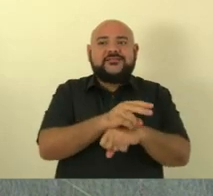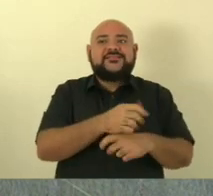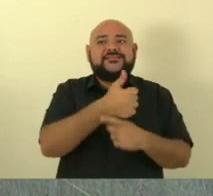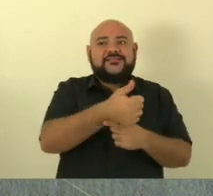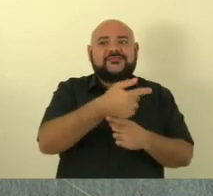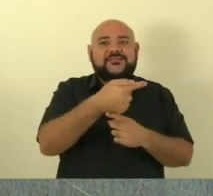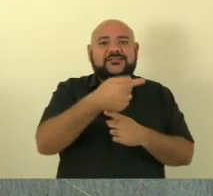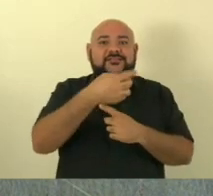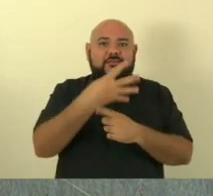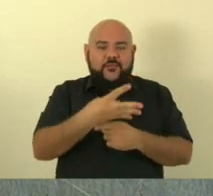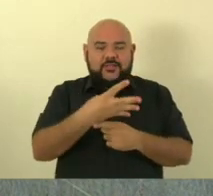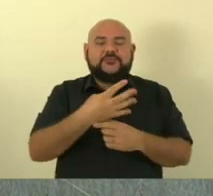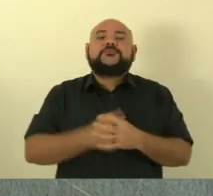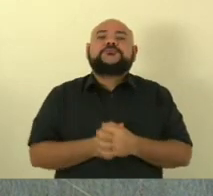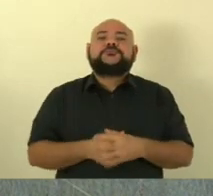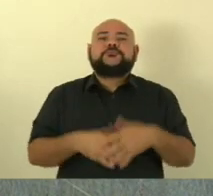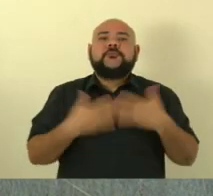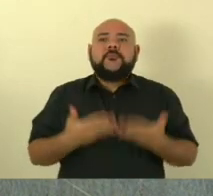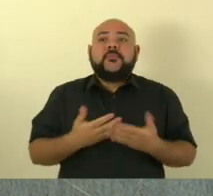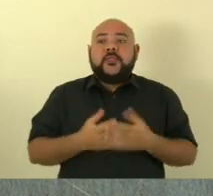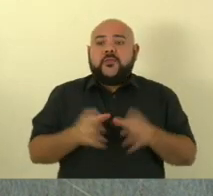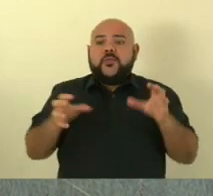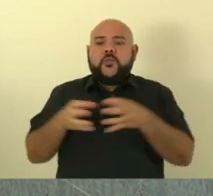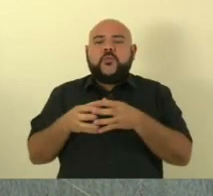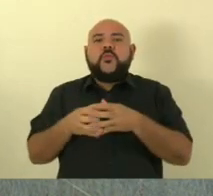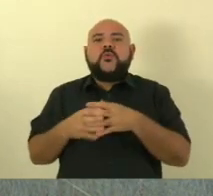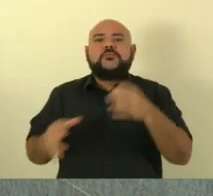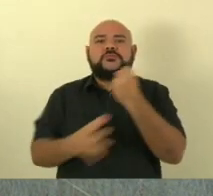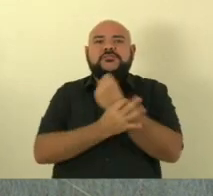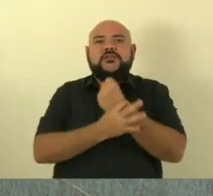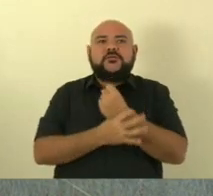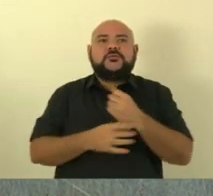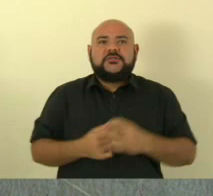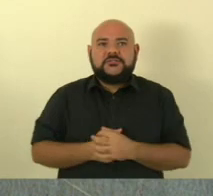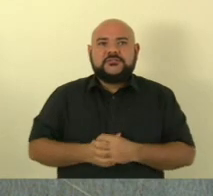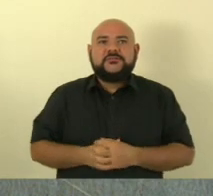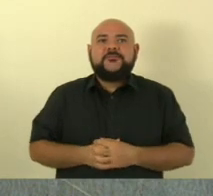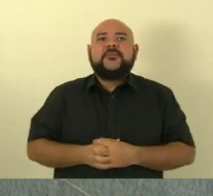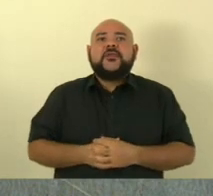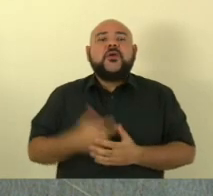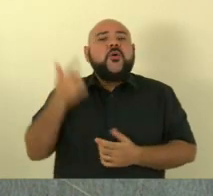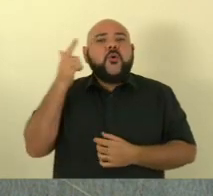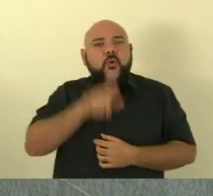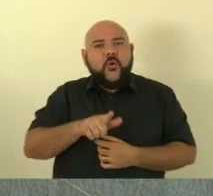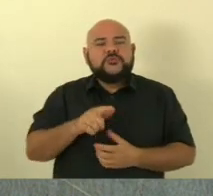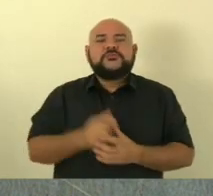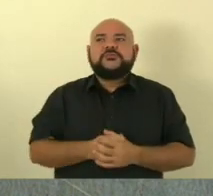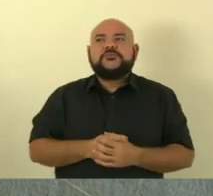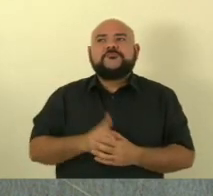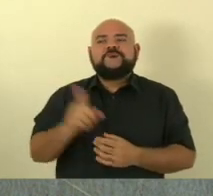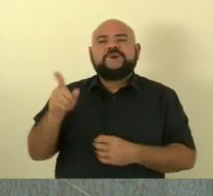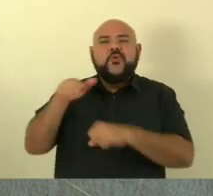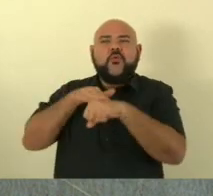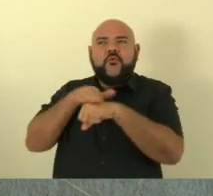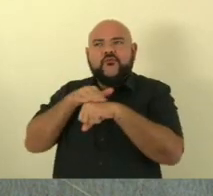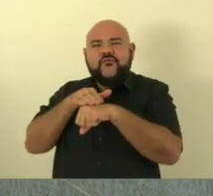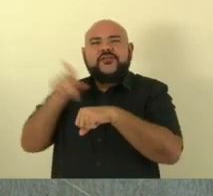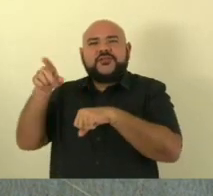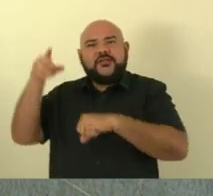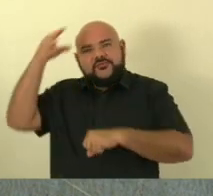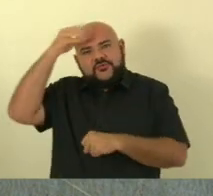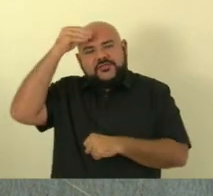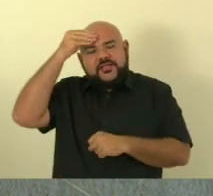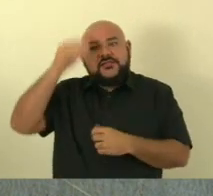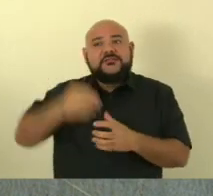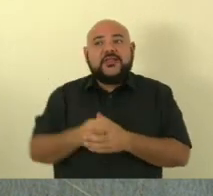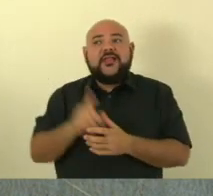homens nós ali na comissão de segurança combate ao crime organizado conseguimos sensibilizar o governador Renato Casagrande e ele aumentou